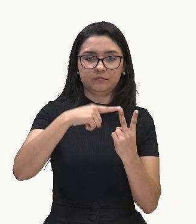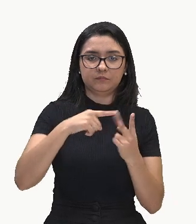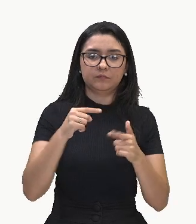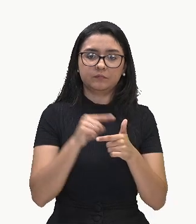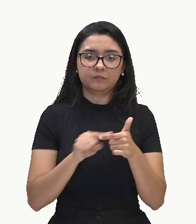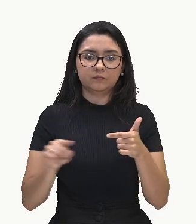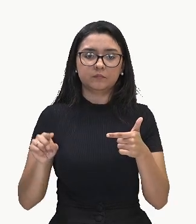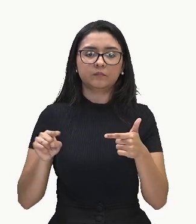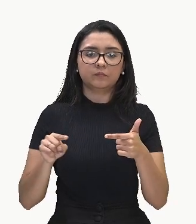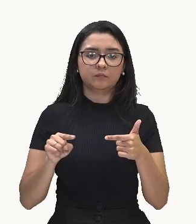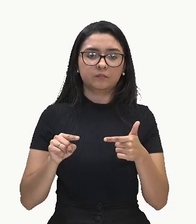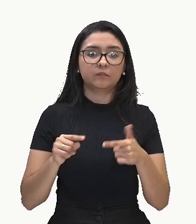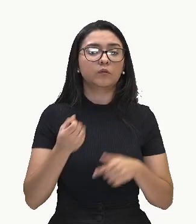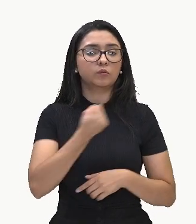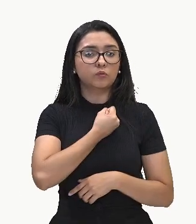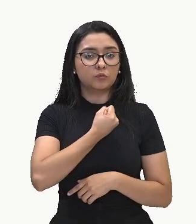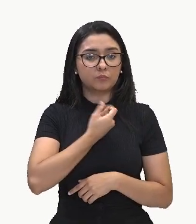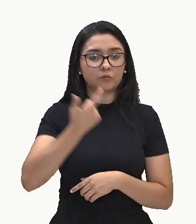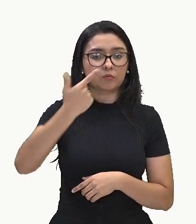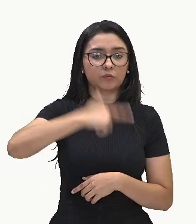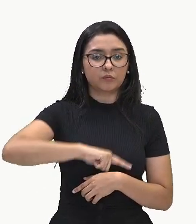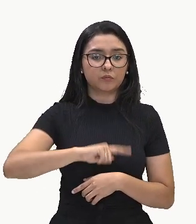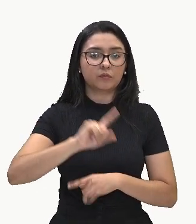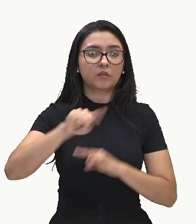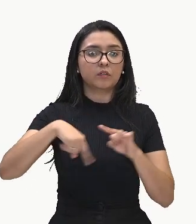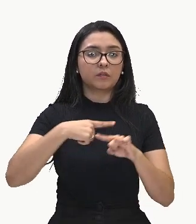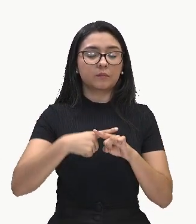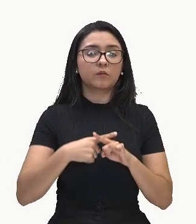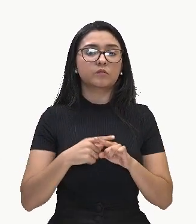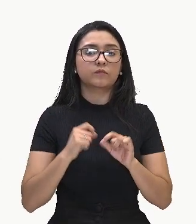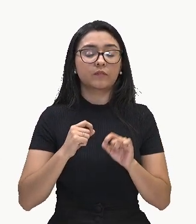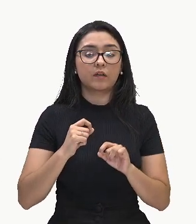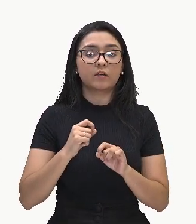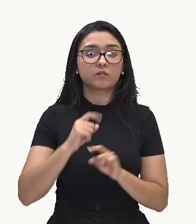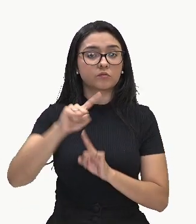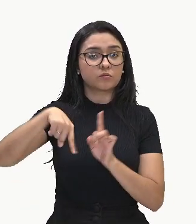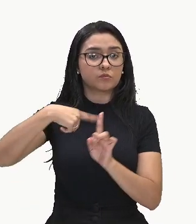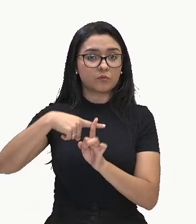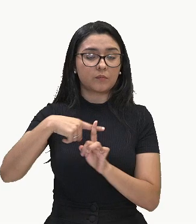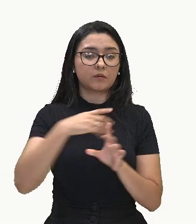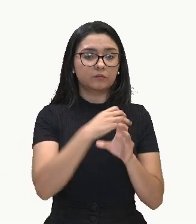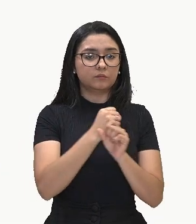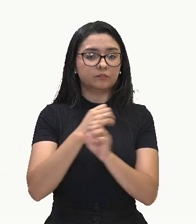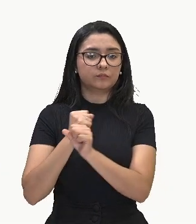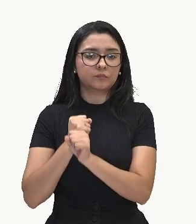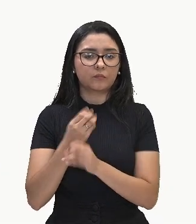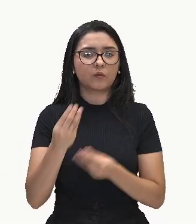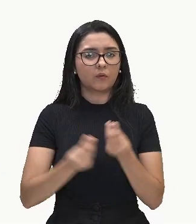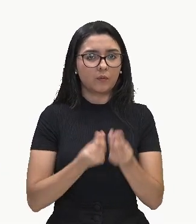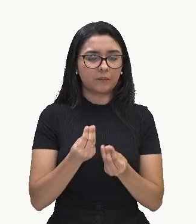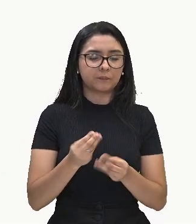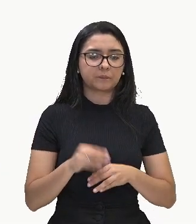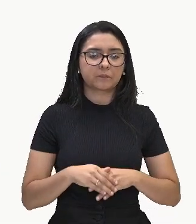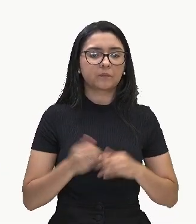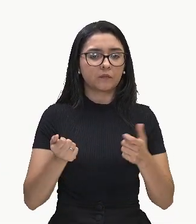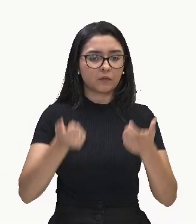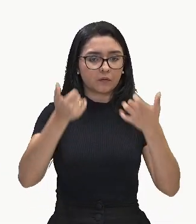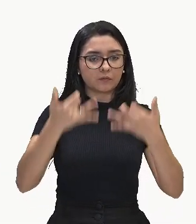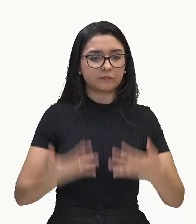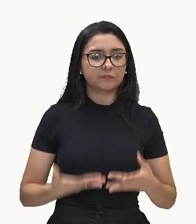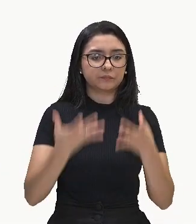termo repetido e somá-lo ao próximo. Como assim? Eu sempre vou fazer esse procedimento.